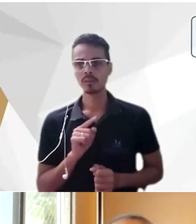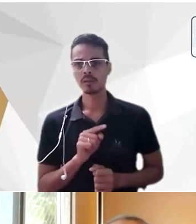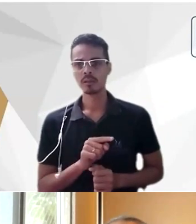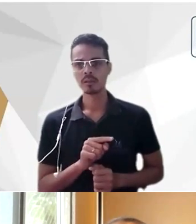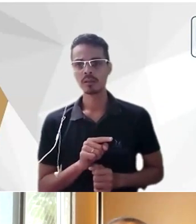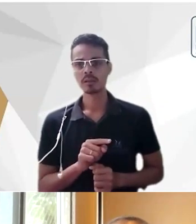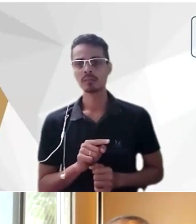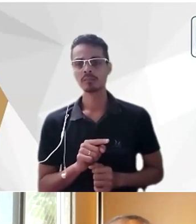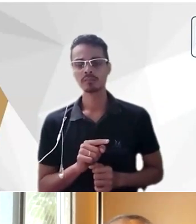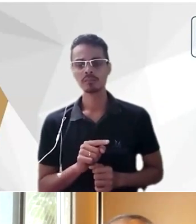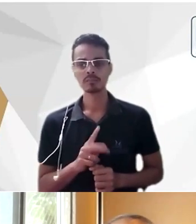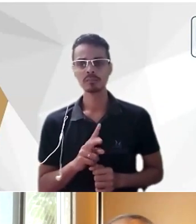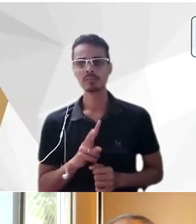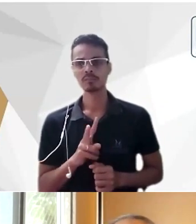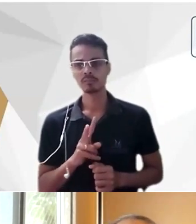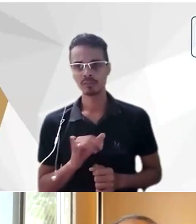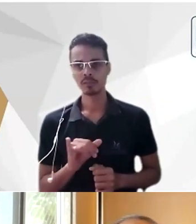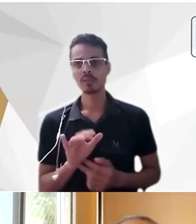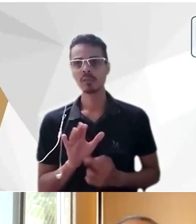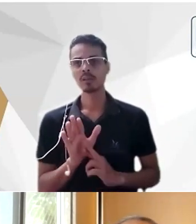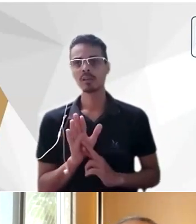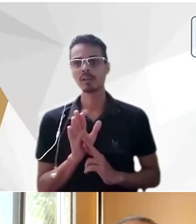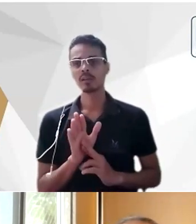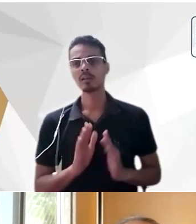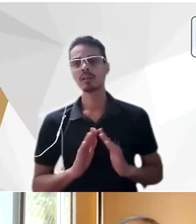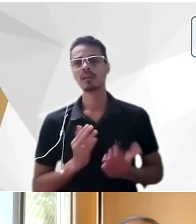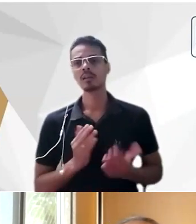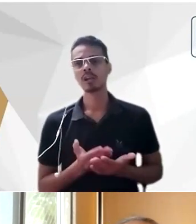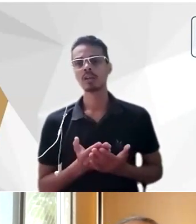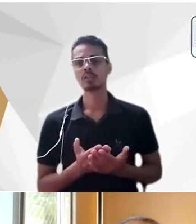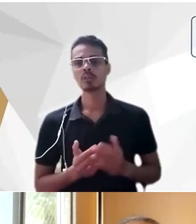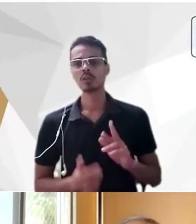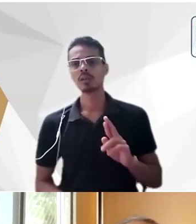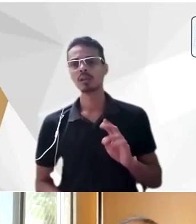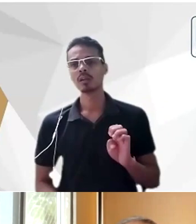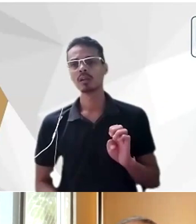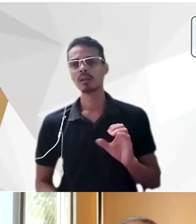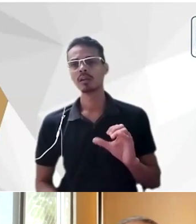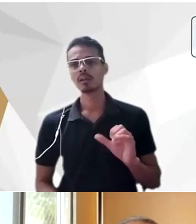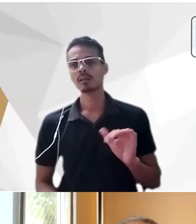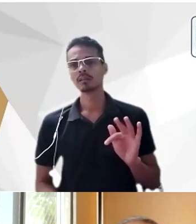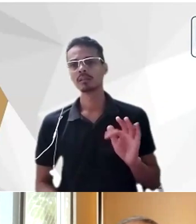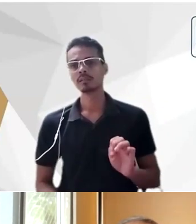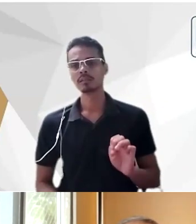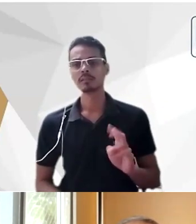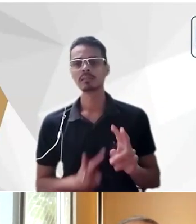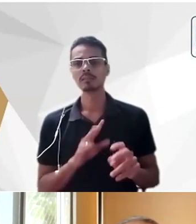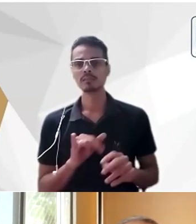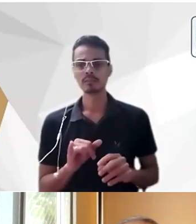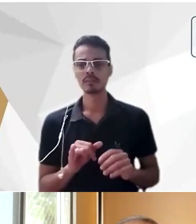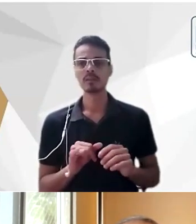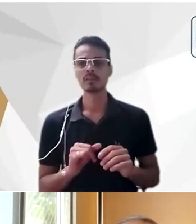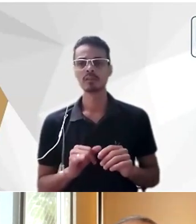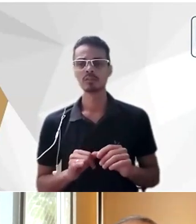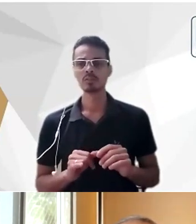figura de proa na escola do Recife e vai popularizar esse termo graças